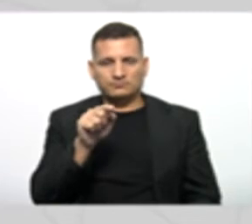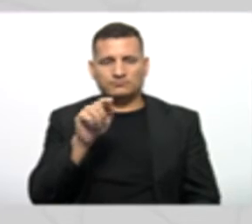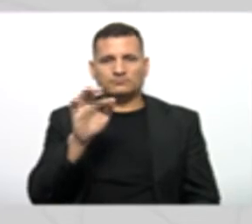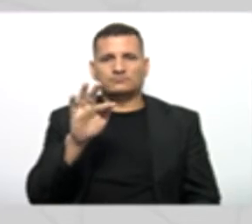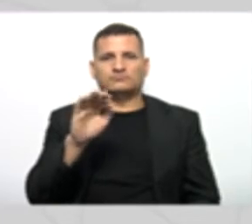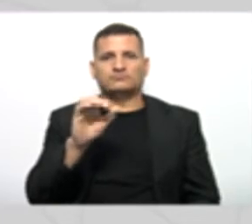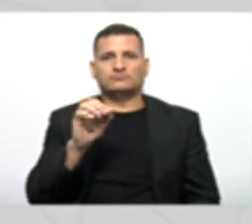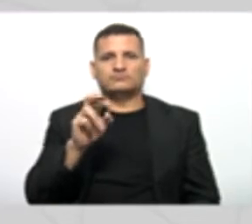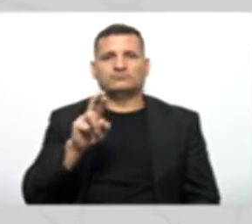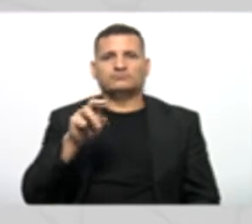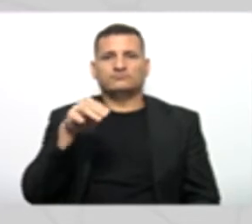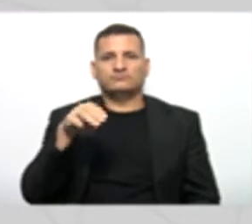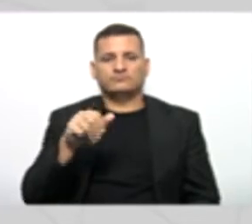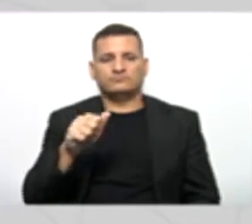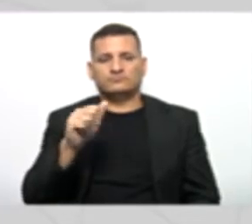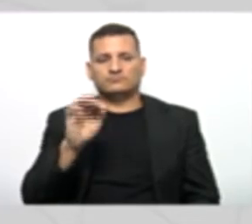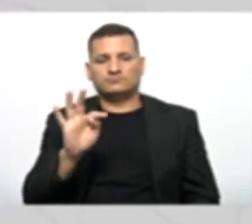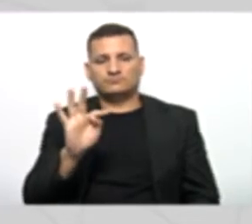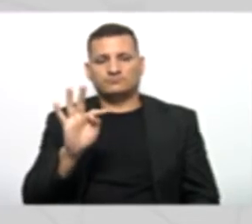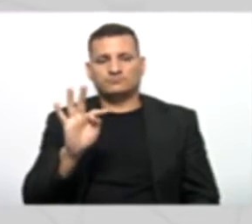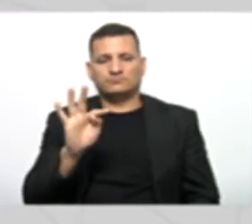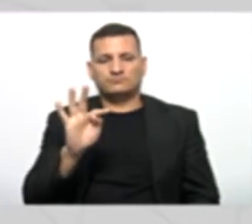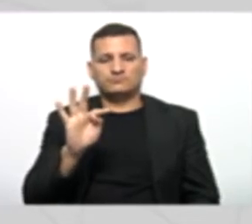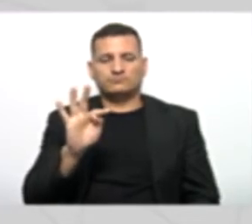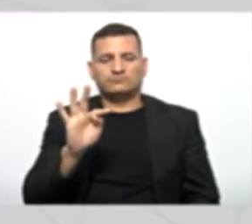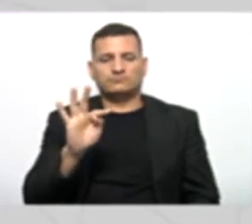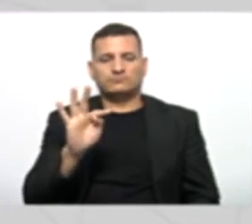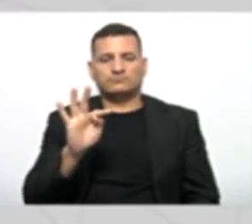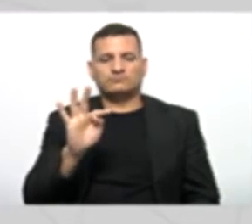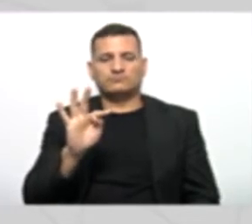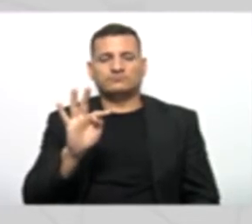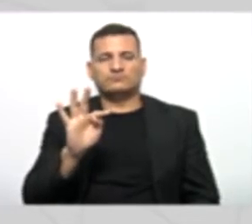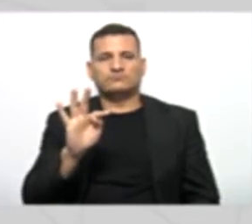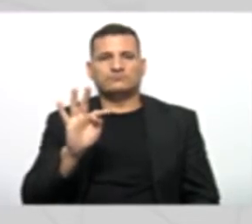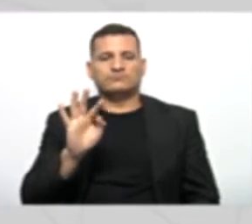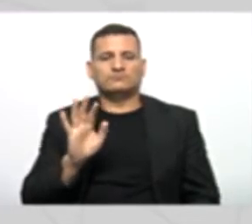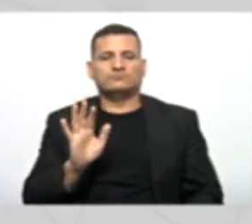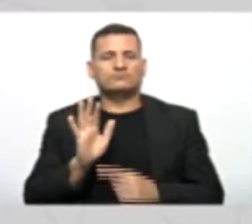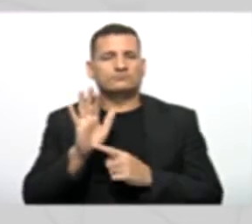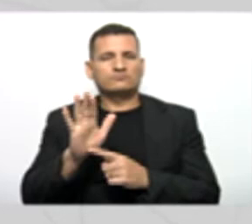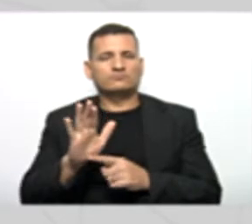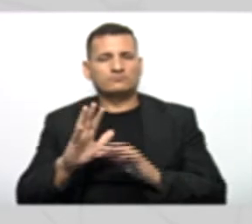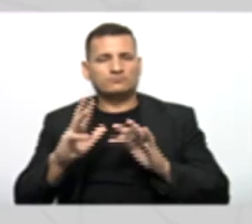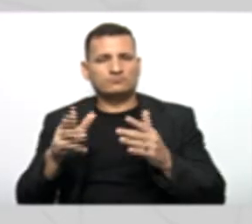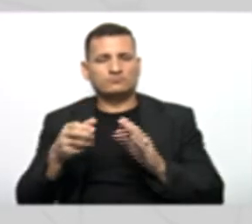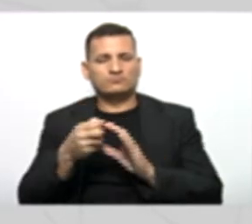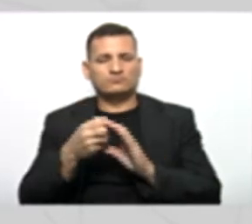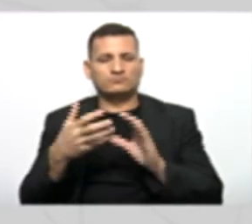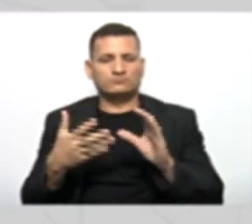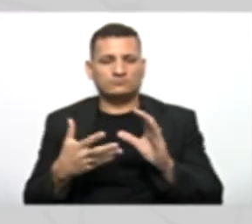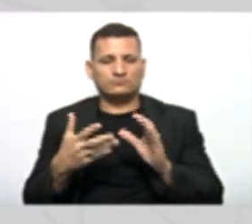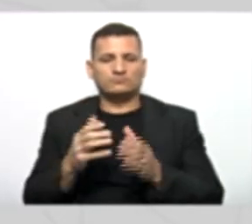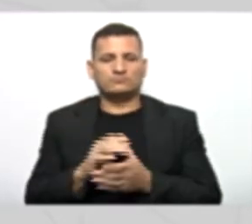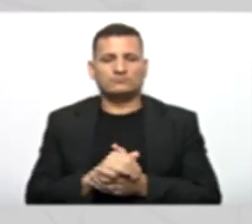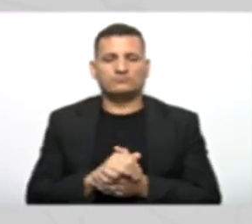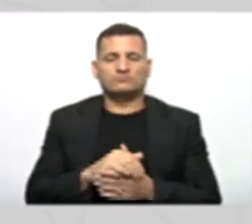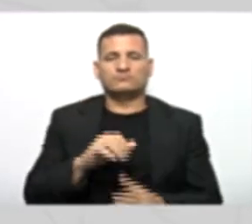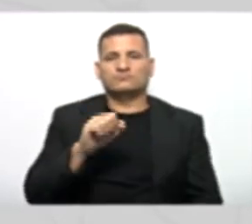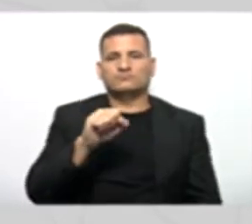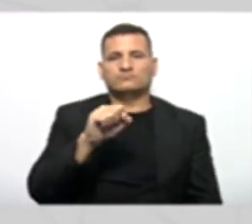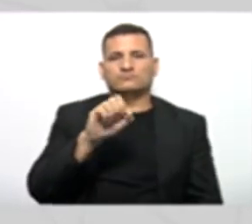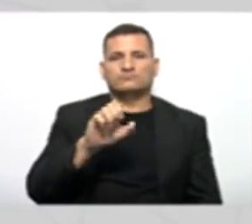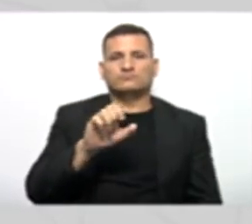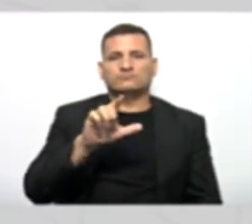nosso Ponto Format Onde você vai mostrar Todos os atributos Self Nome